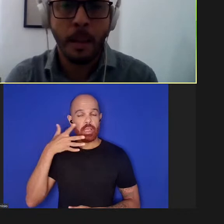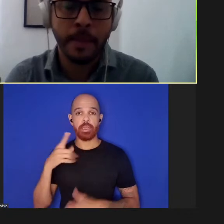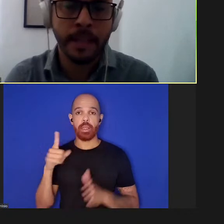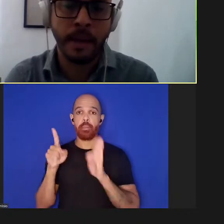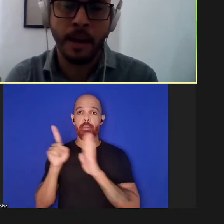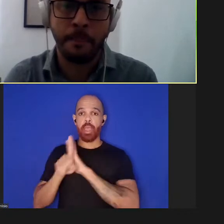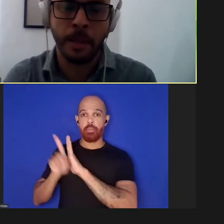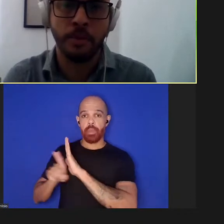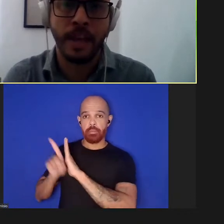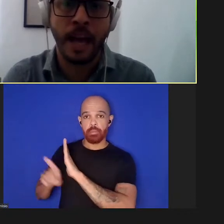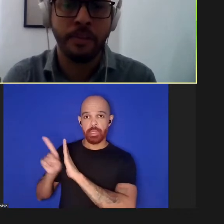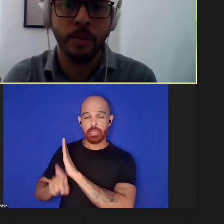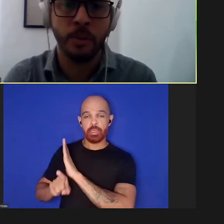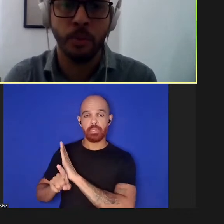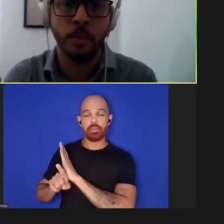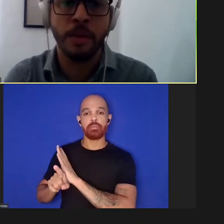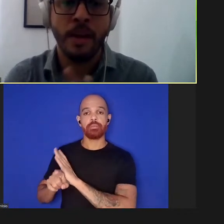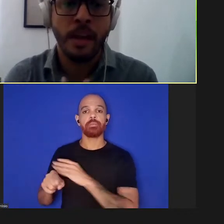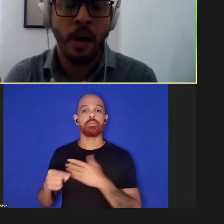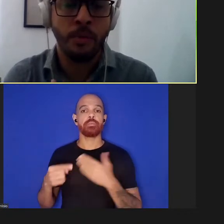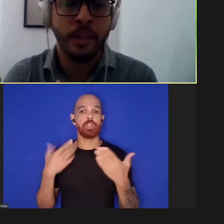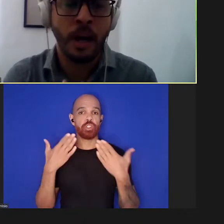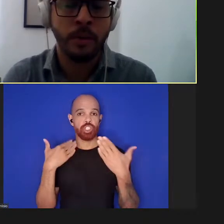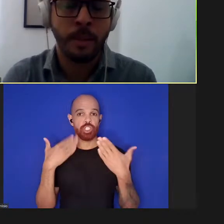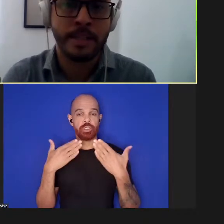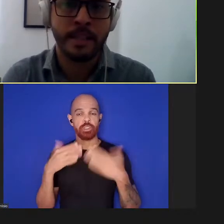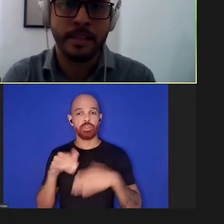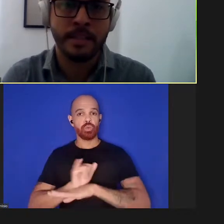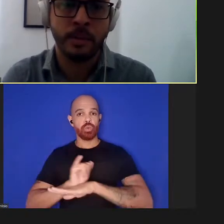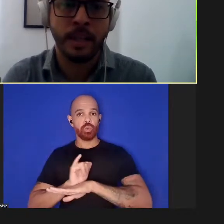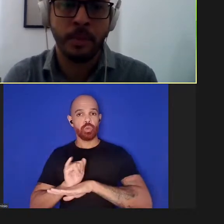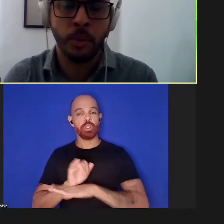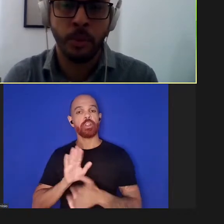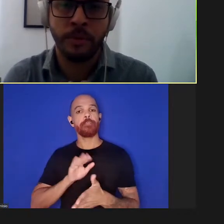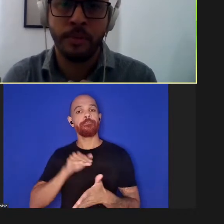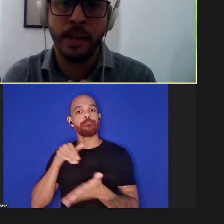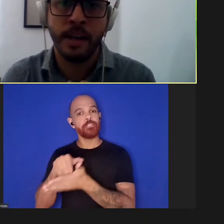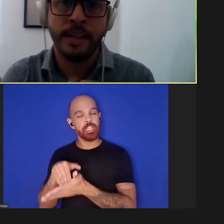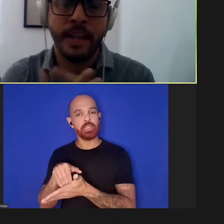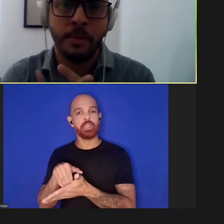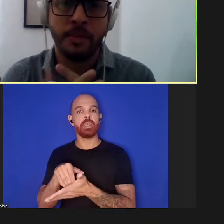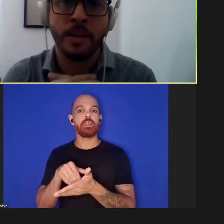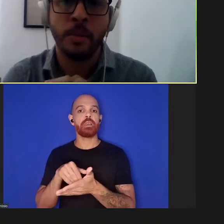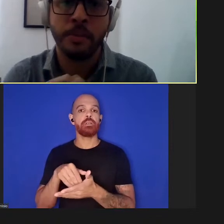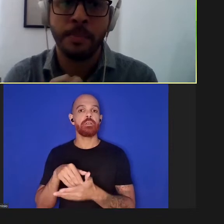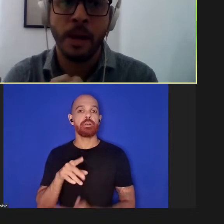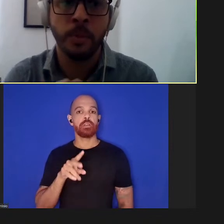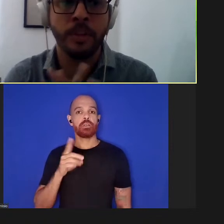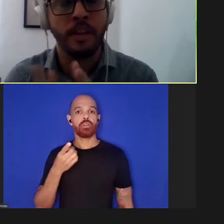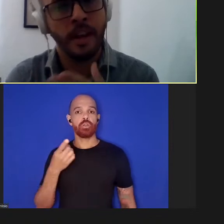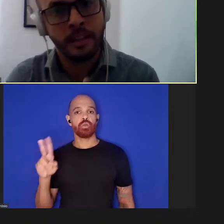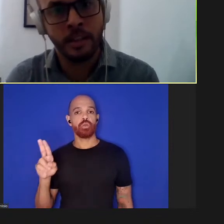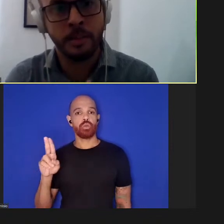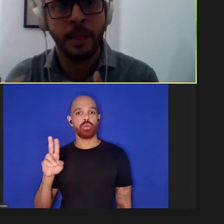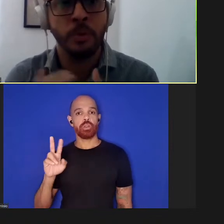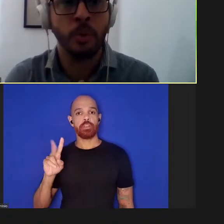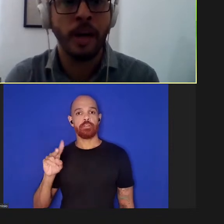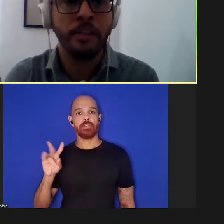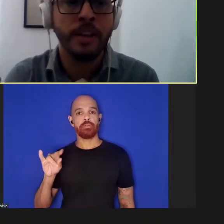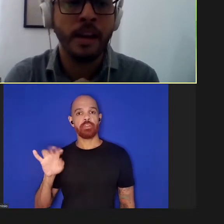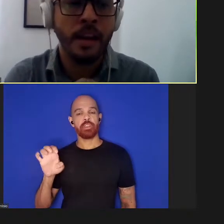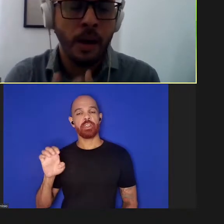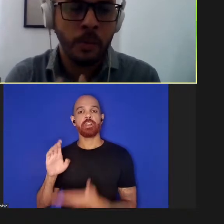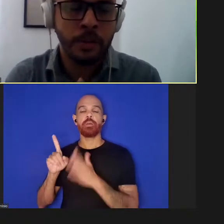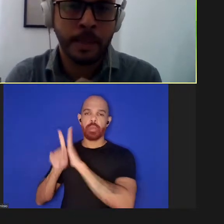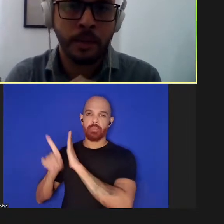pelo chat do YouTube e, ao final da apresentação da doutora Viviane, iremos fazer algumas perguntas, tanto para o